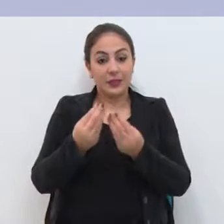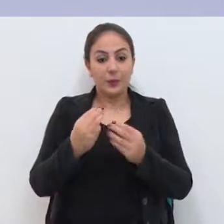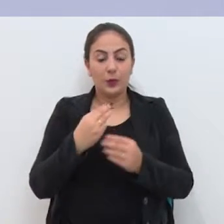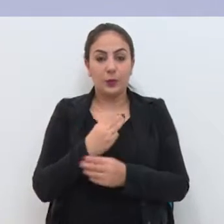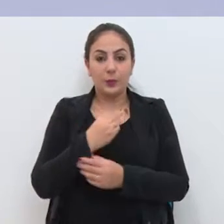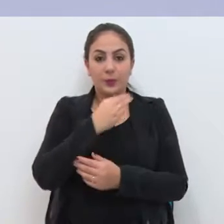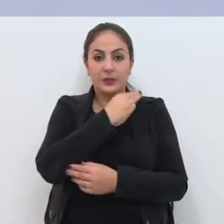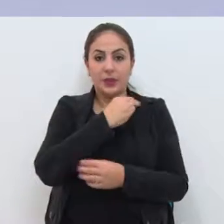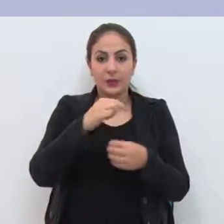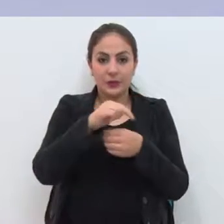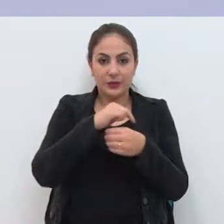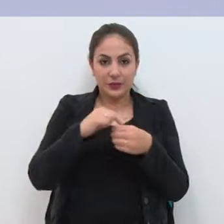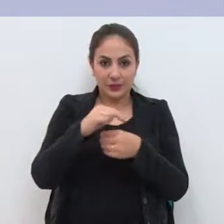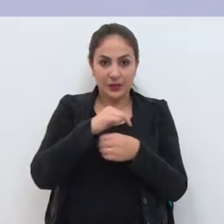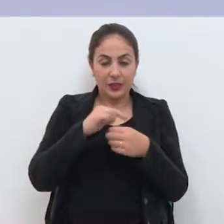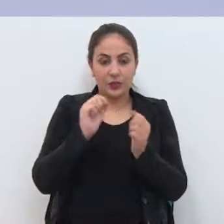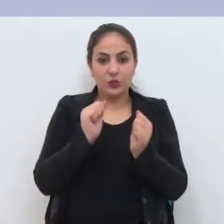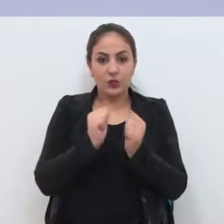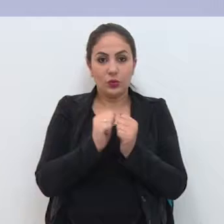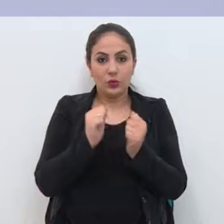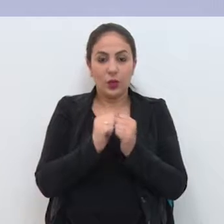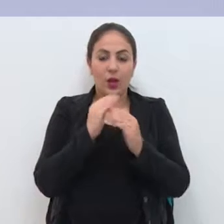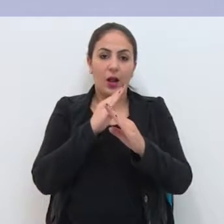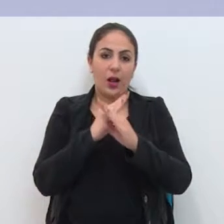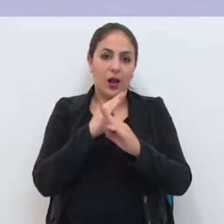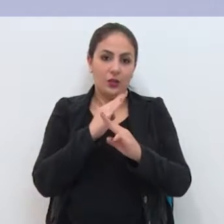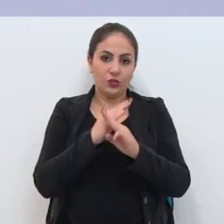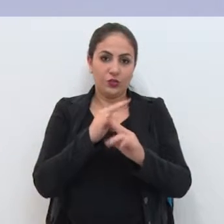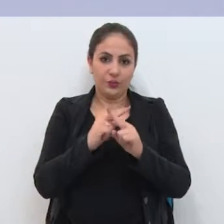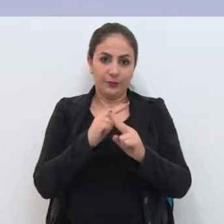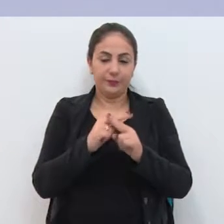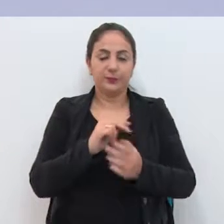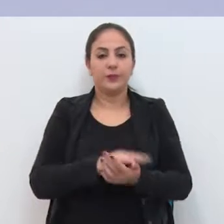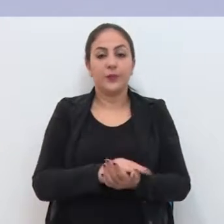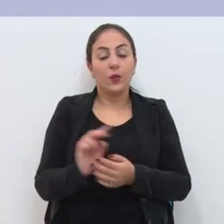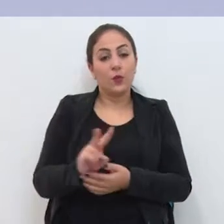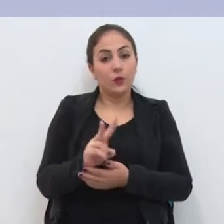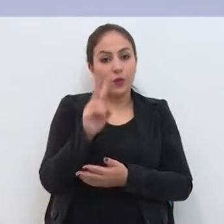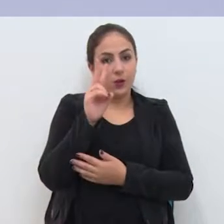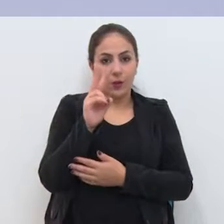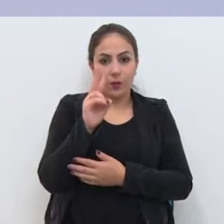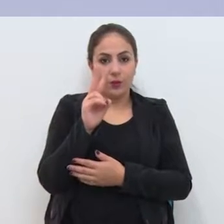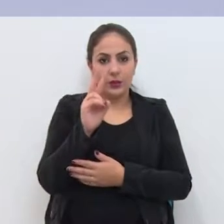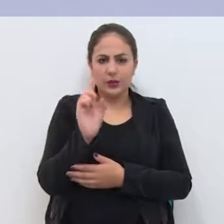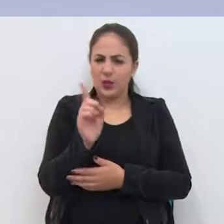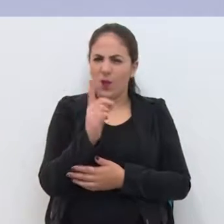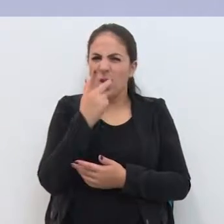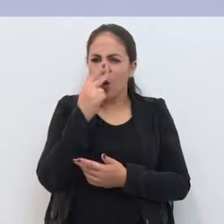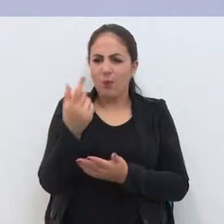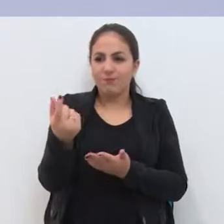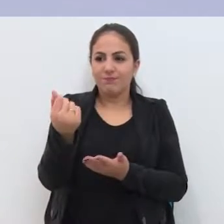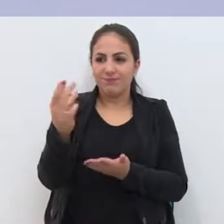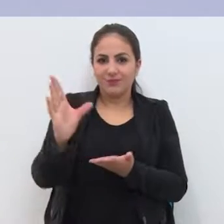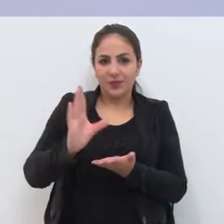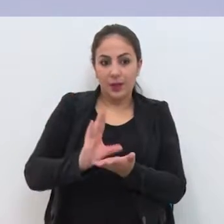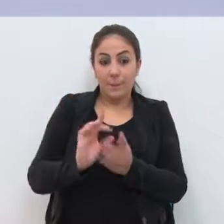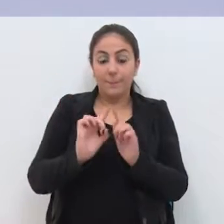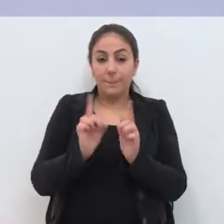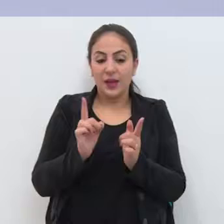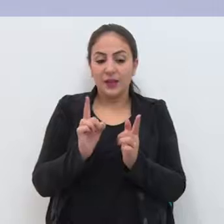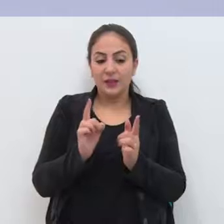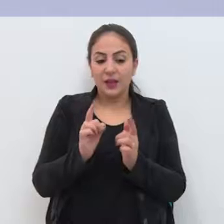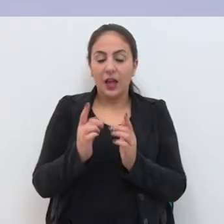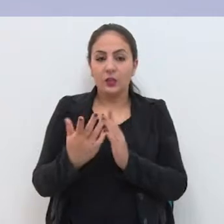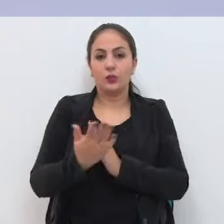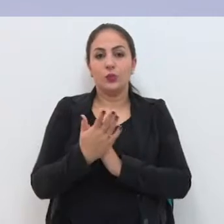feito pelo Ministério das Cidades através da Caixa Econômica Federal O valor não é um financiamento, mas sim um